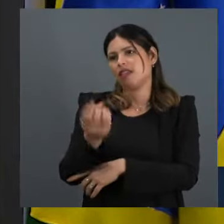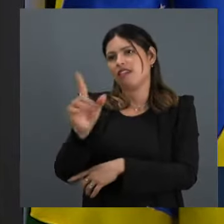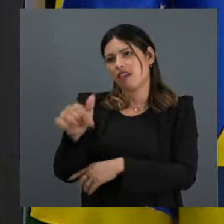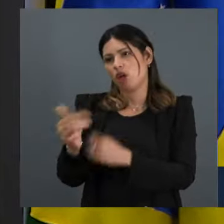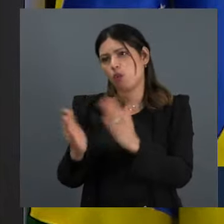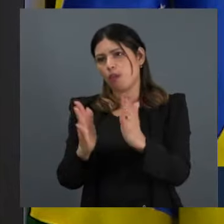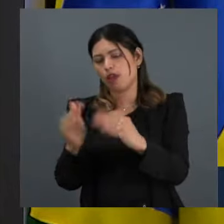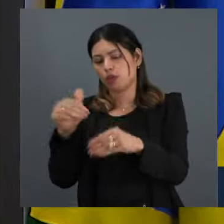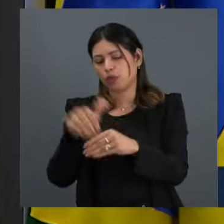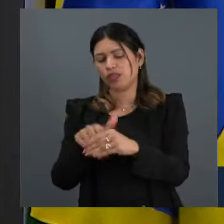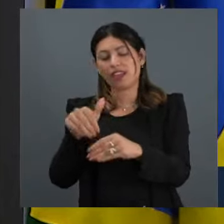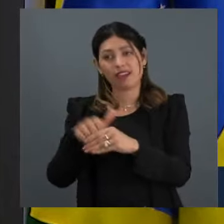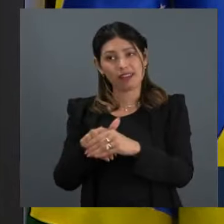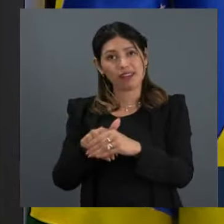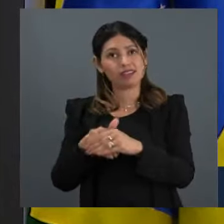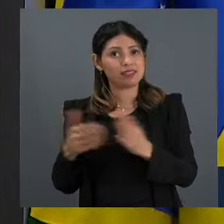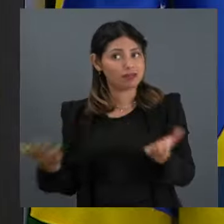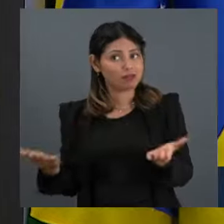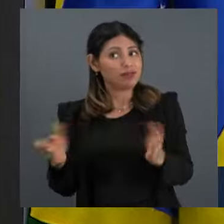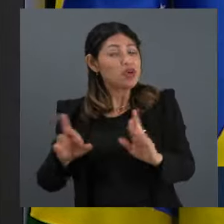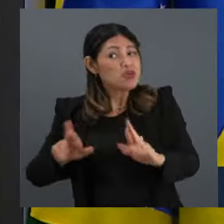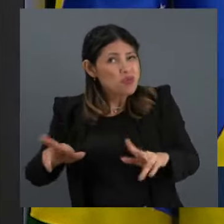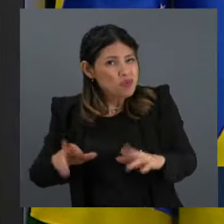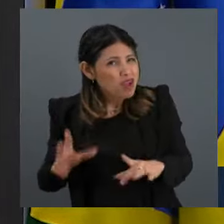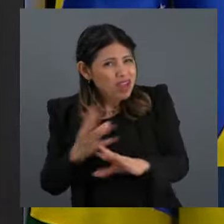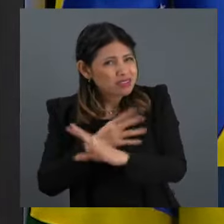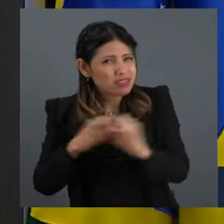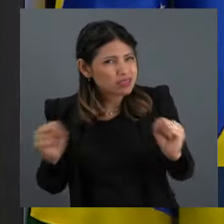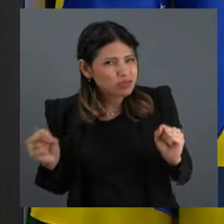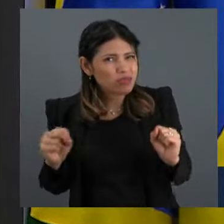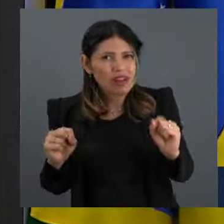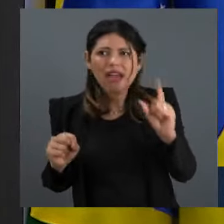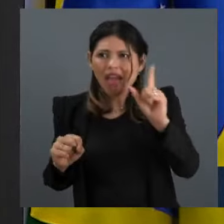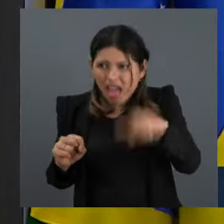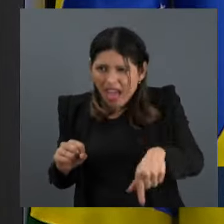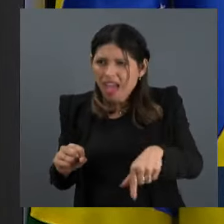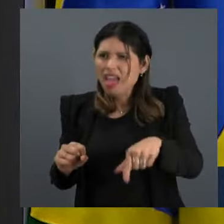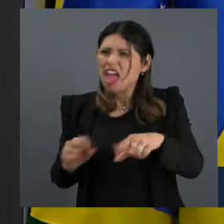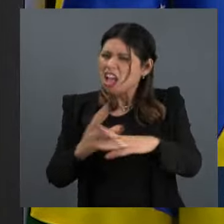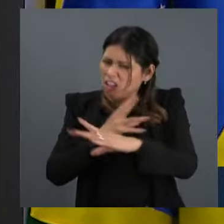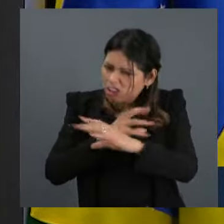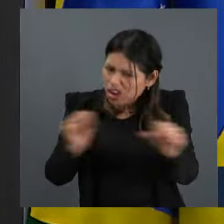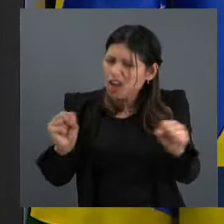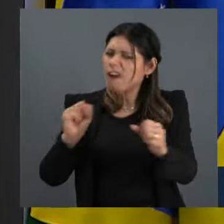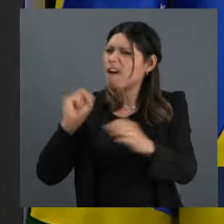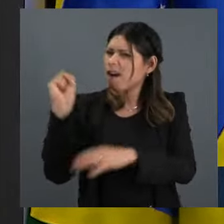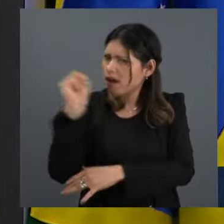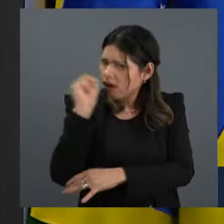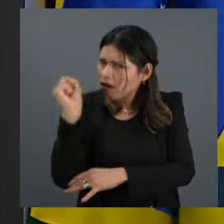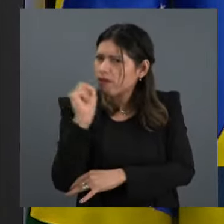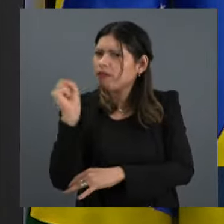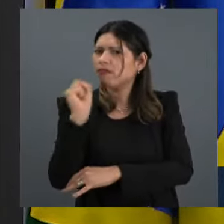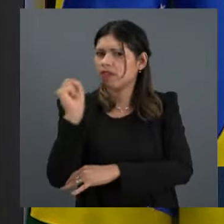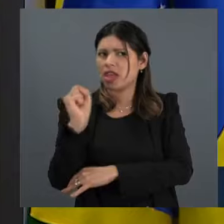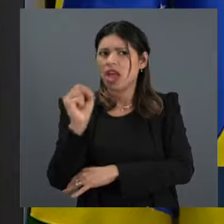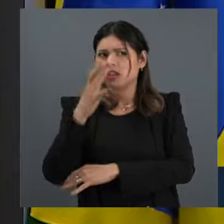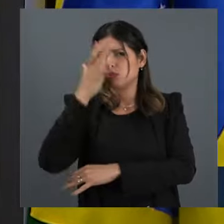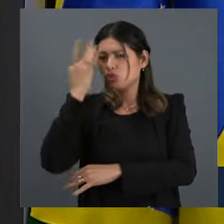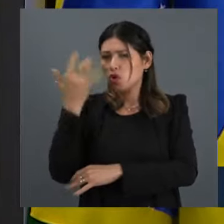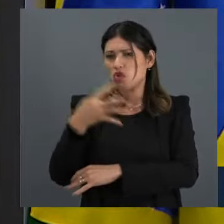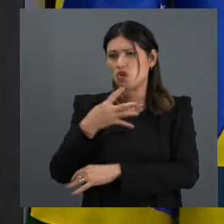Aquilo não foi apenas censura, foi muito mais grave, foi censura prévia. Ninguém conhecia o conteúdo do